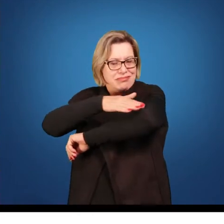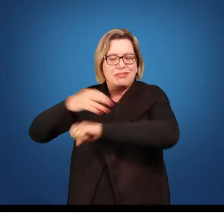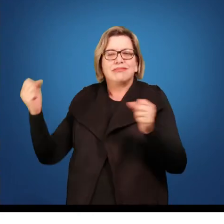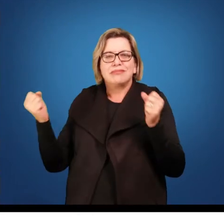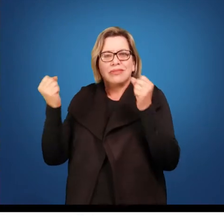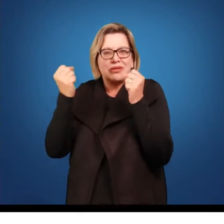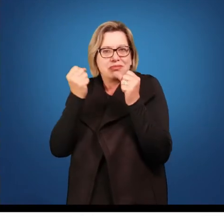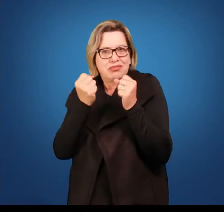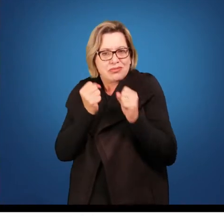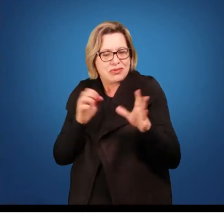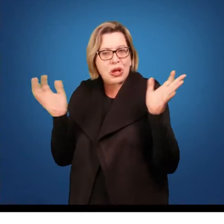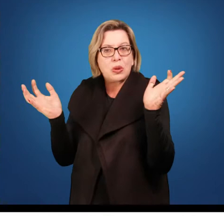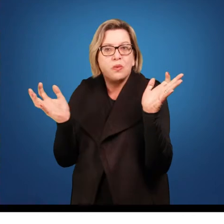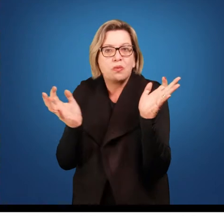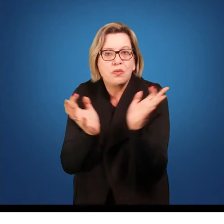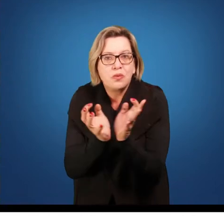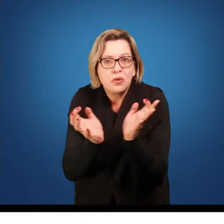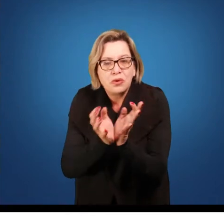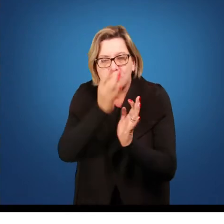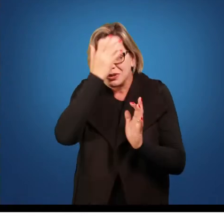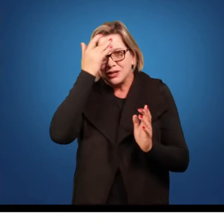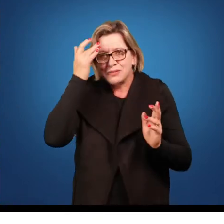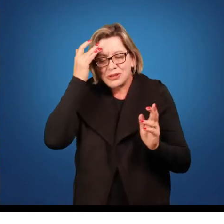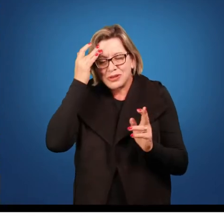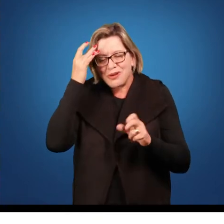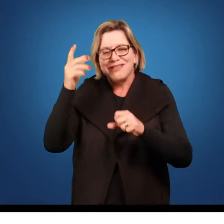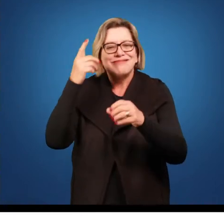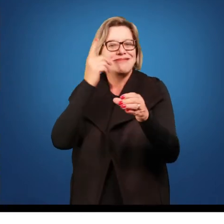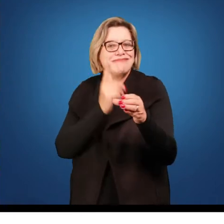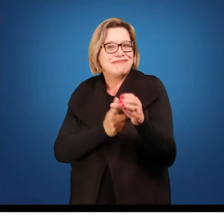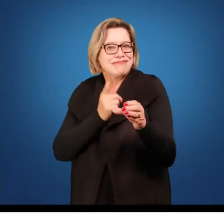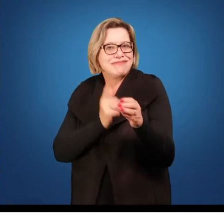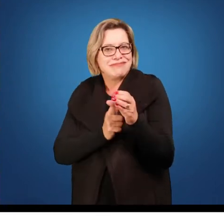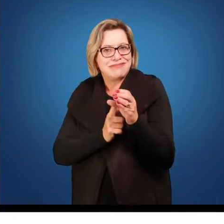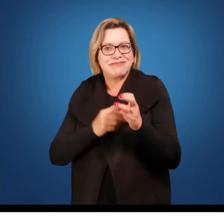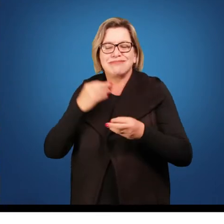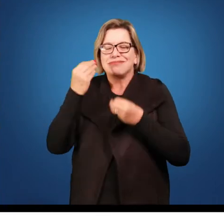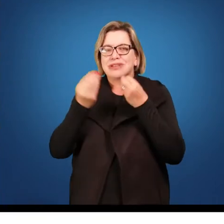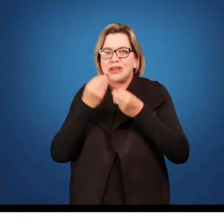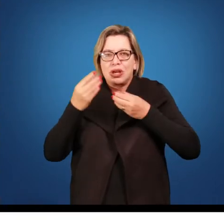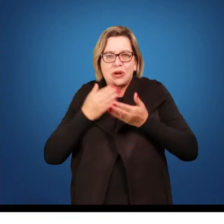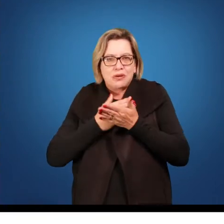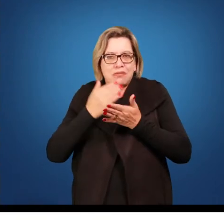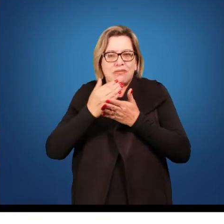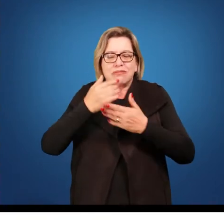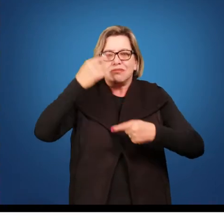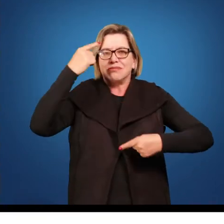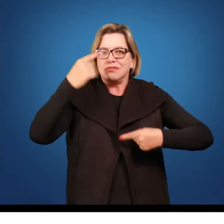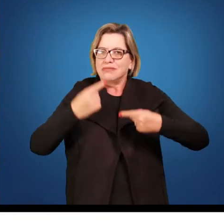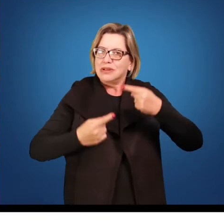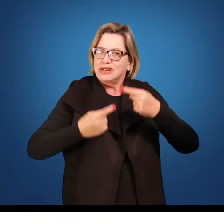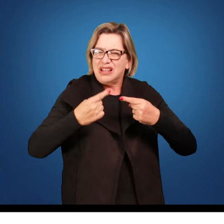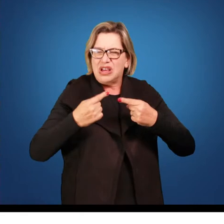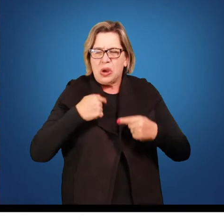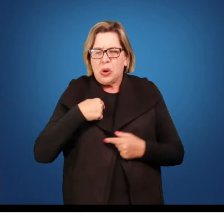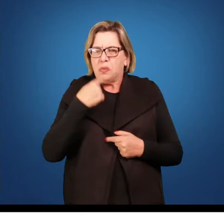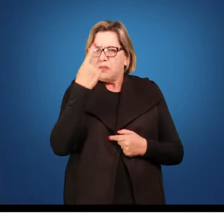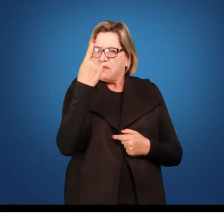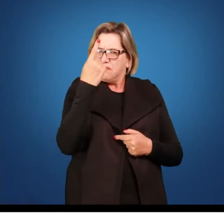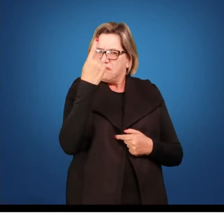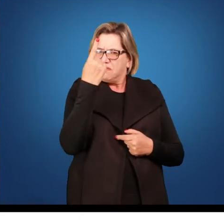coletivo, o poder da polis. E aí começa-se a ter discussões. Poder de um só,